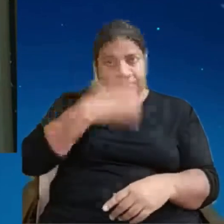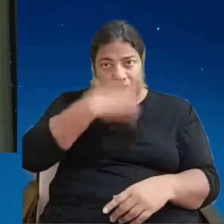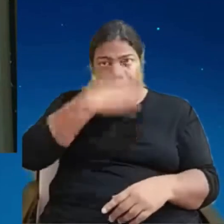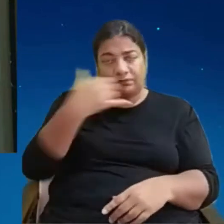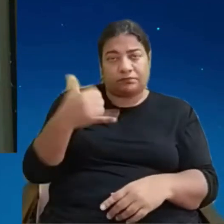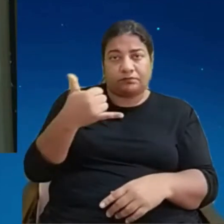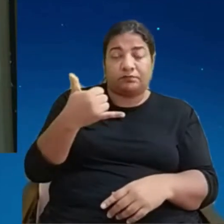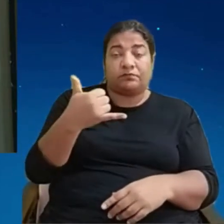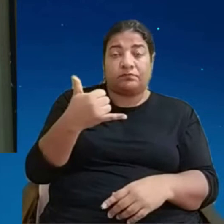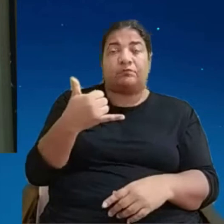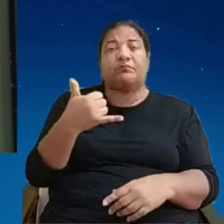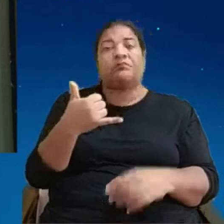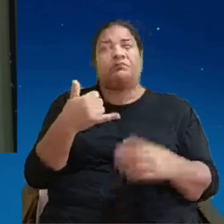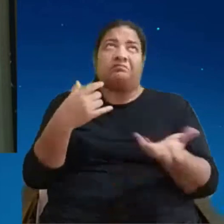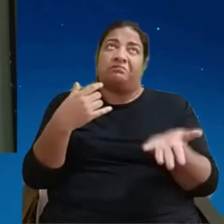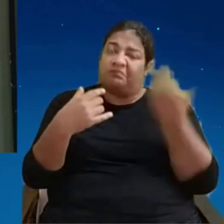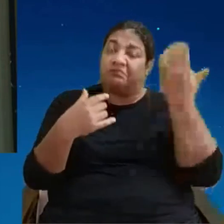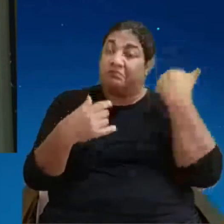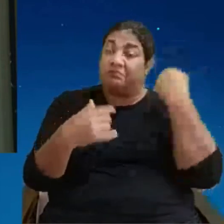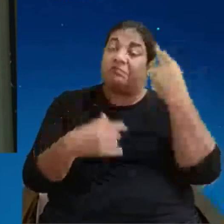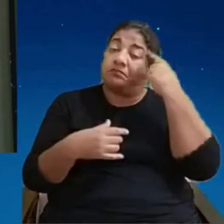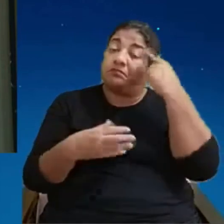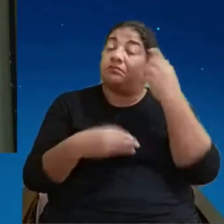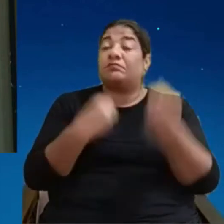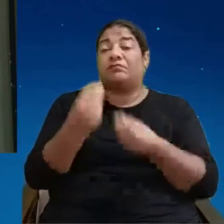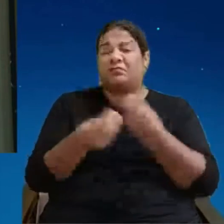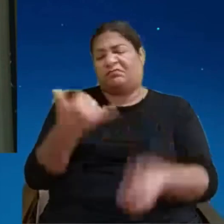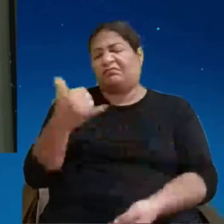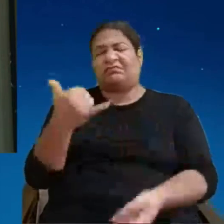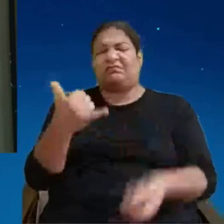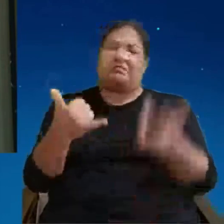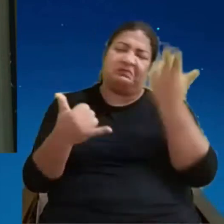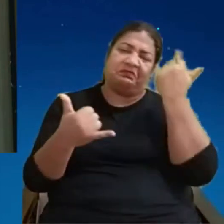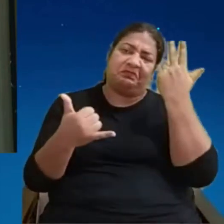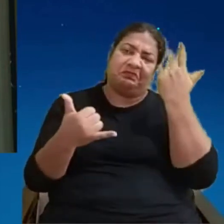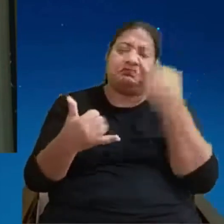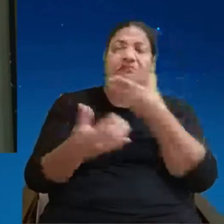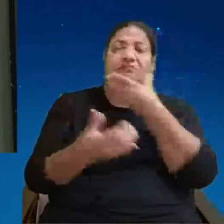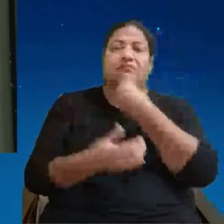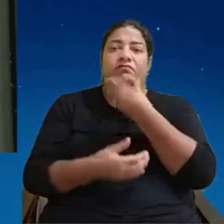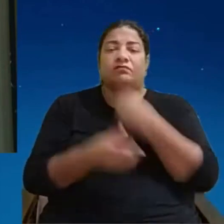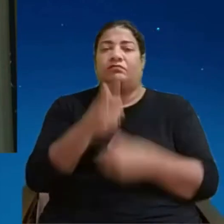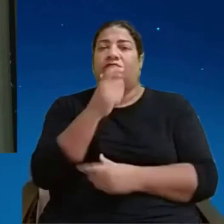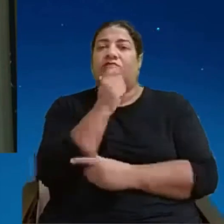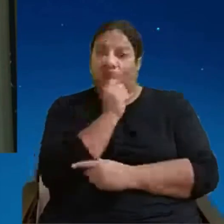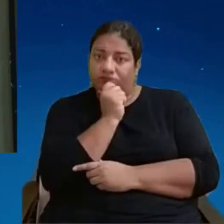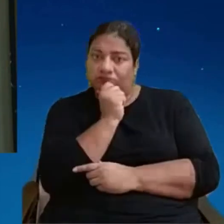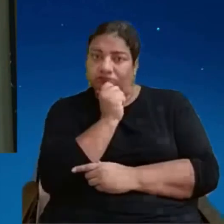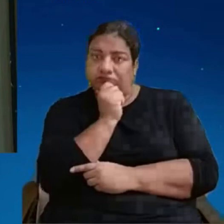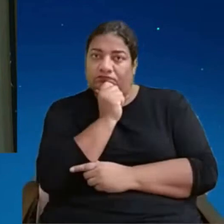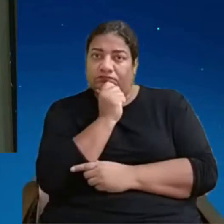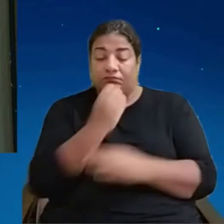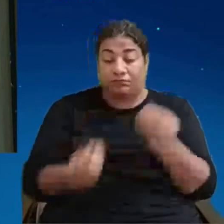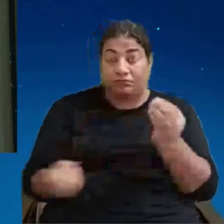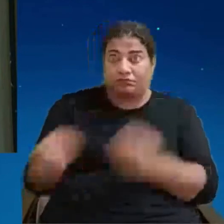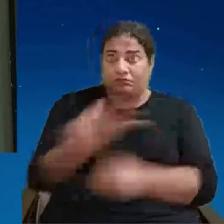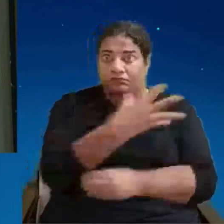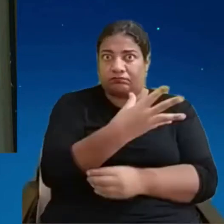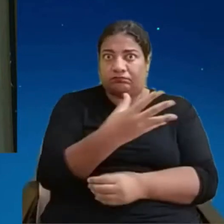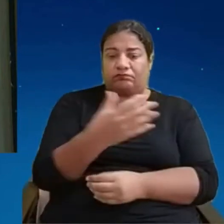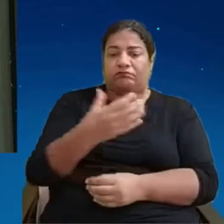do smartphone você tinha os antigos celulares aí veio o Steve Jobs lançou o iPhone o o iPhone aconteceu com o iPhone